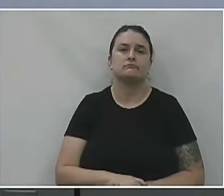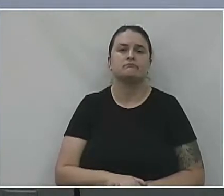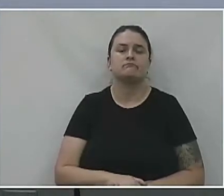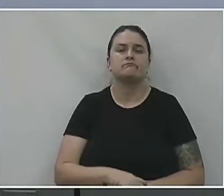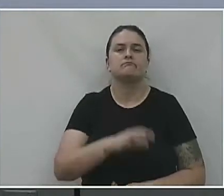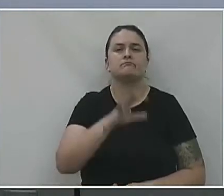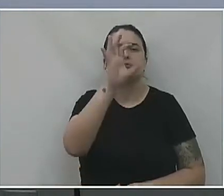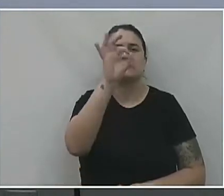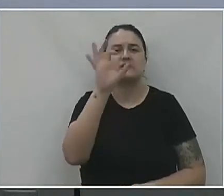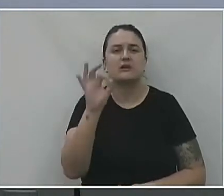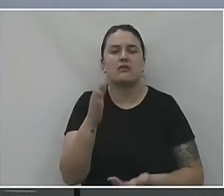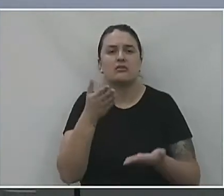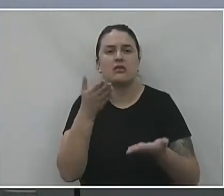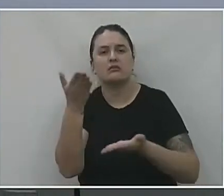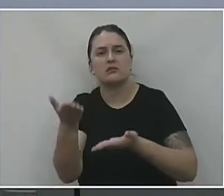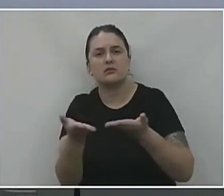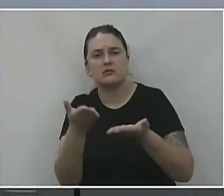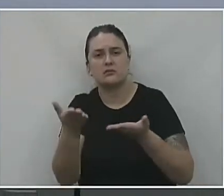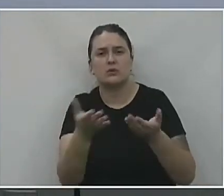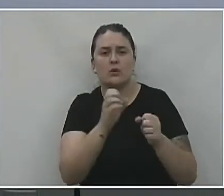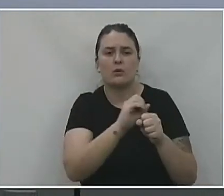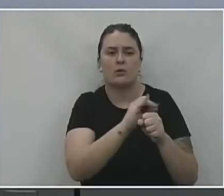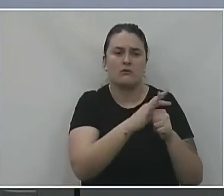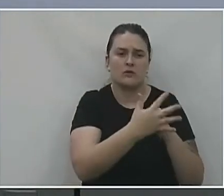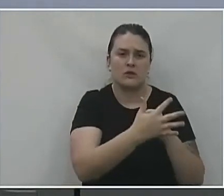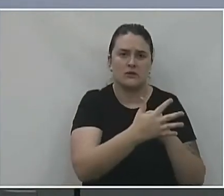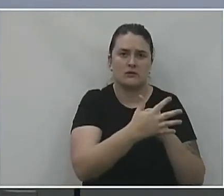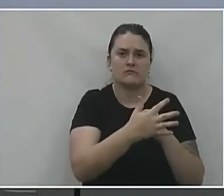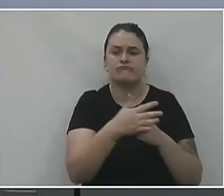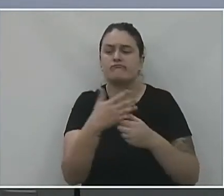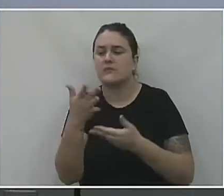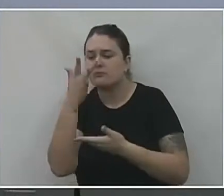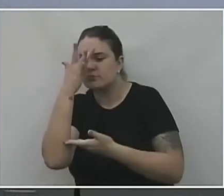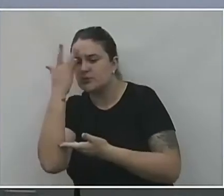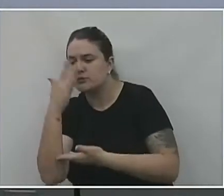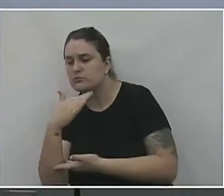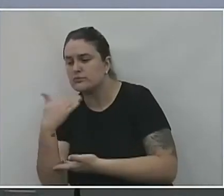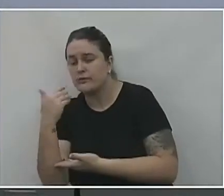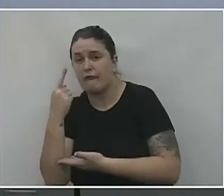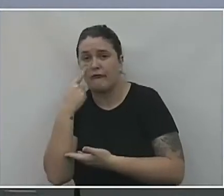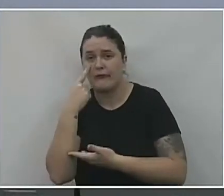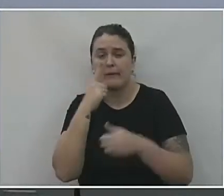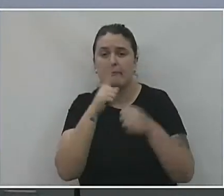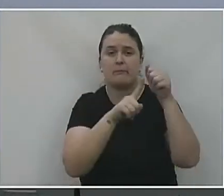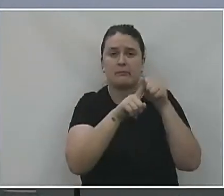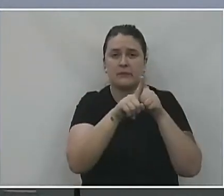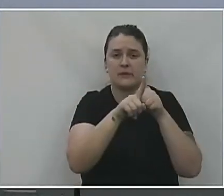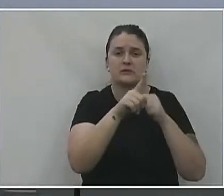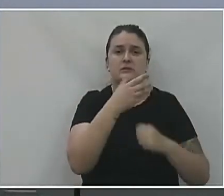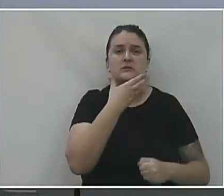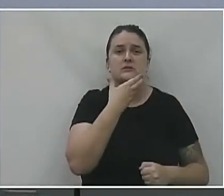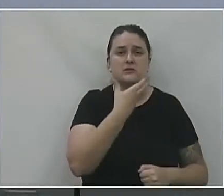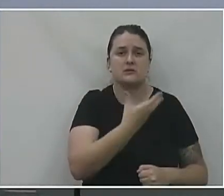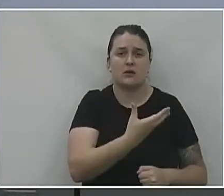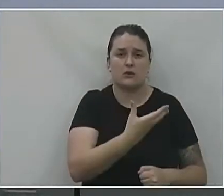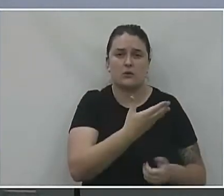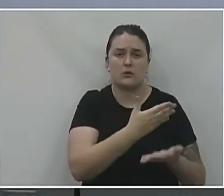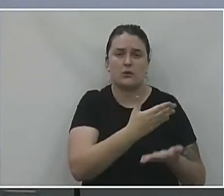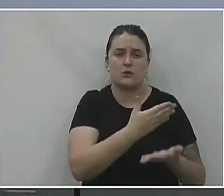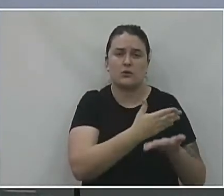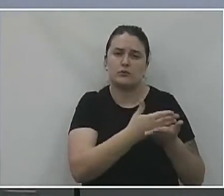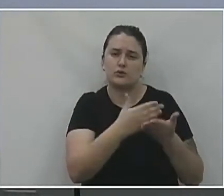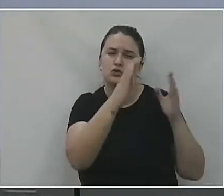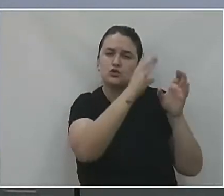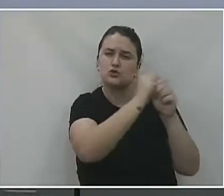Percentual de atendimento COVID versus óbito. Colocamos aqui novembro e dezembro, que foi a partir desse momento que foram